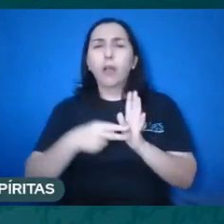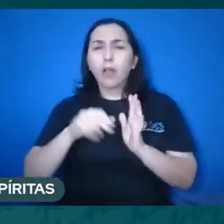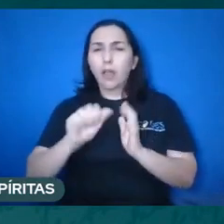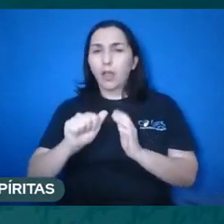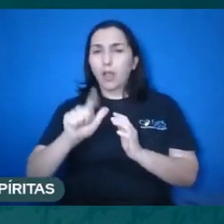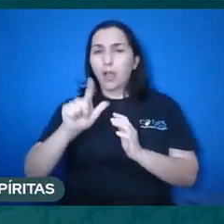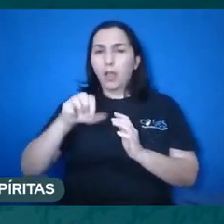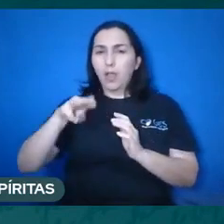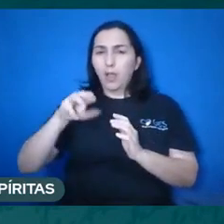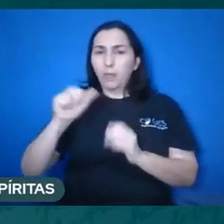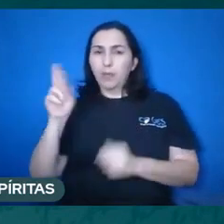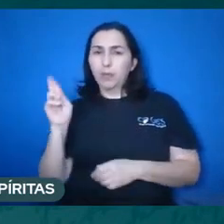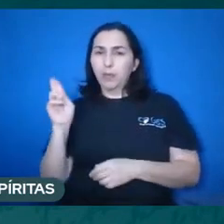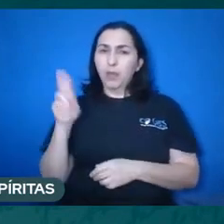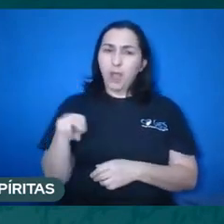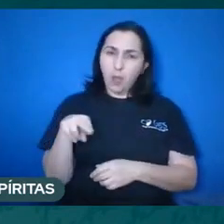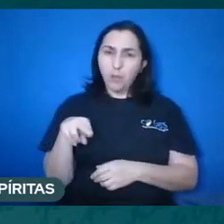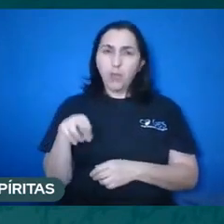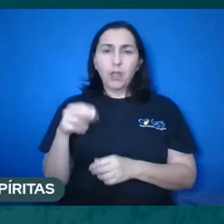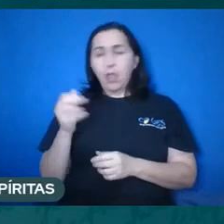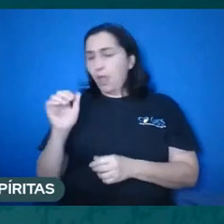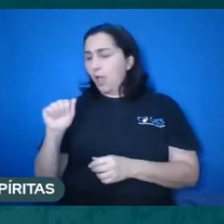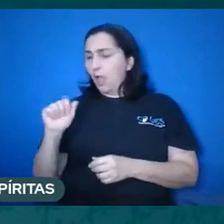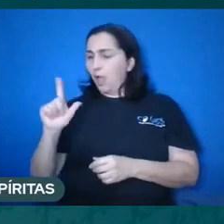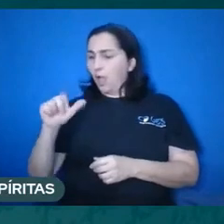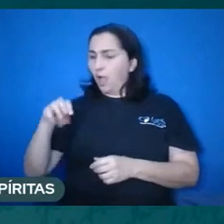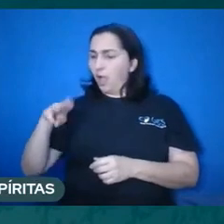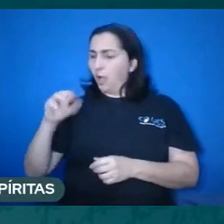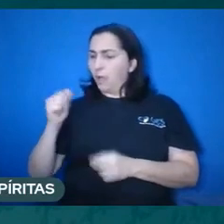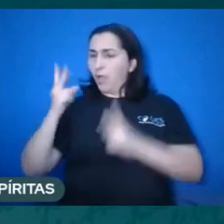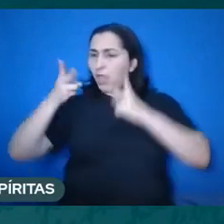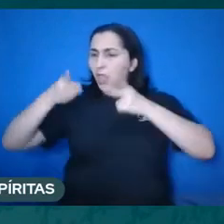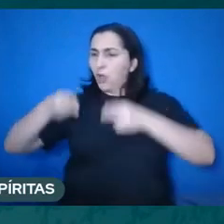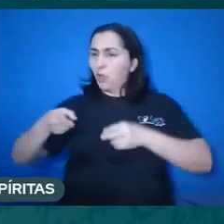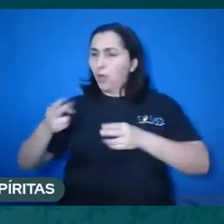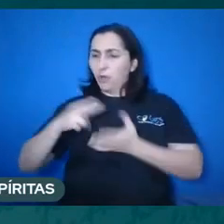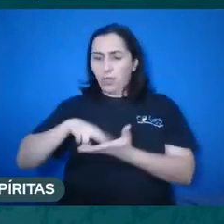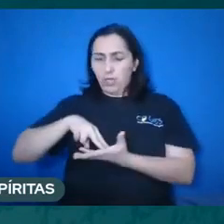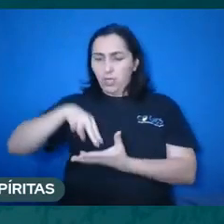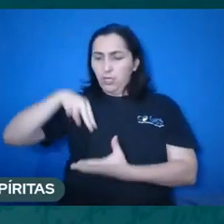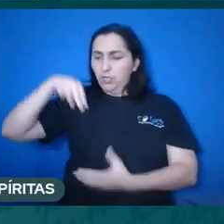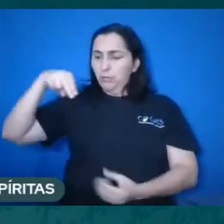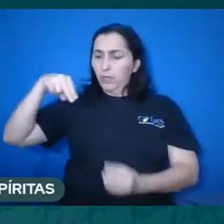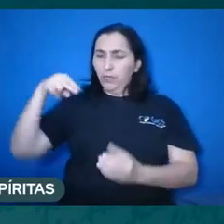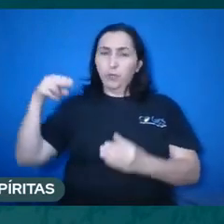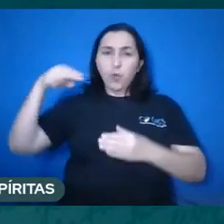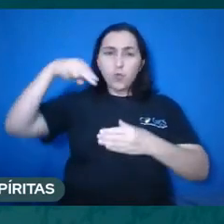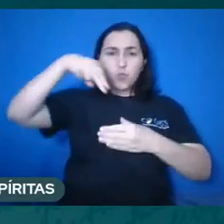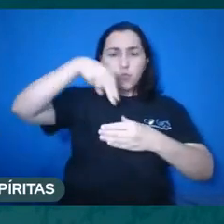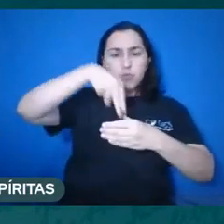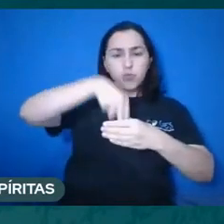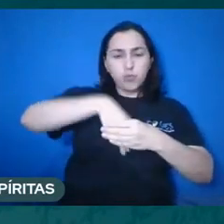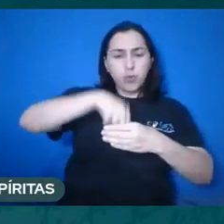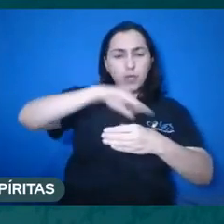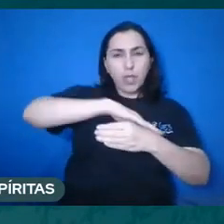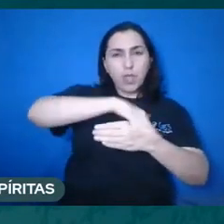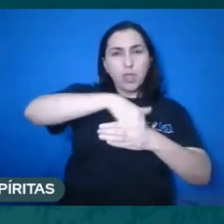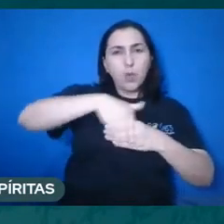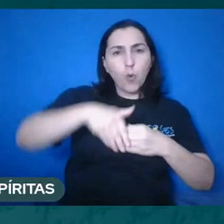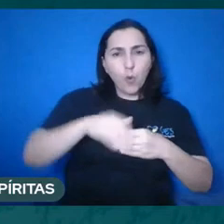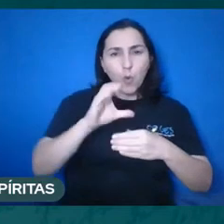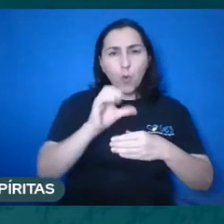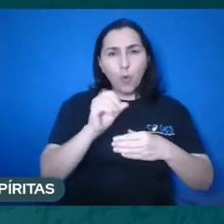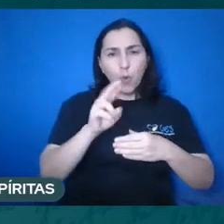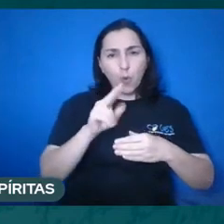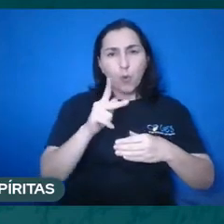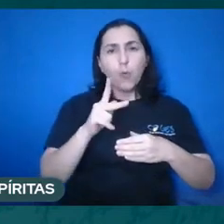respondem um Espírito encarnado. Não deixa de ser Espírito, mas como nesse momento o Espírito está no